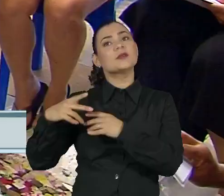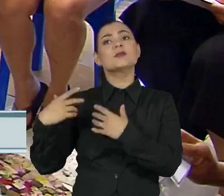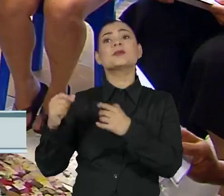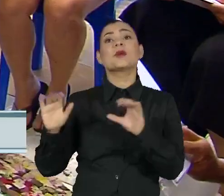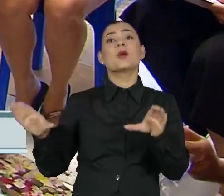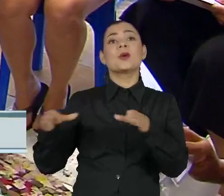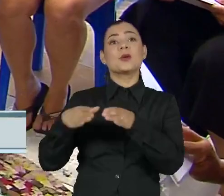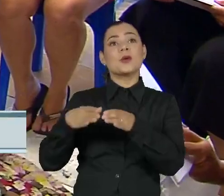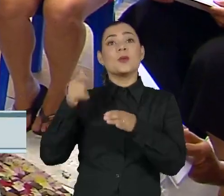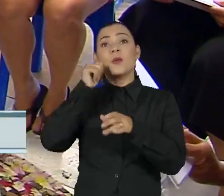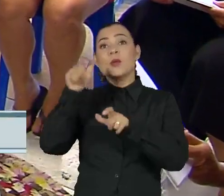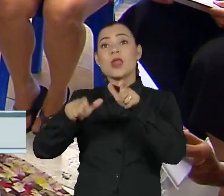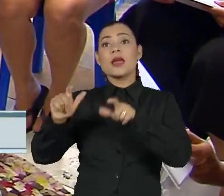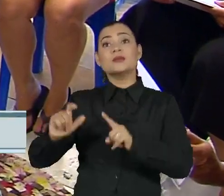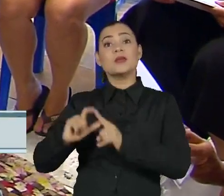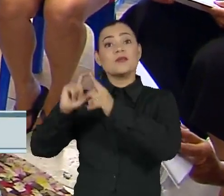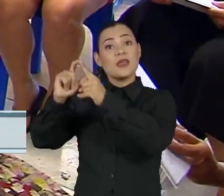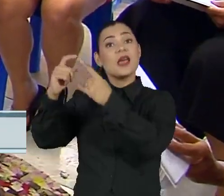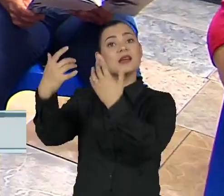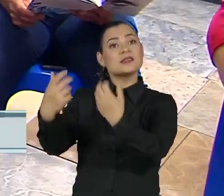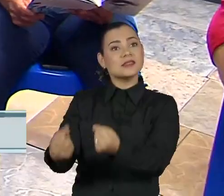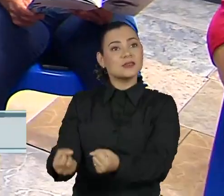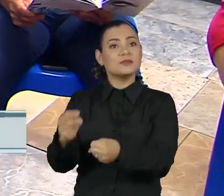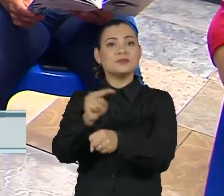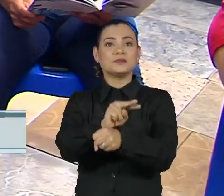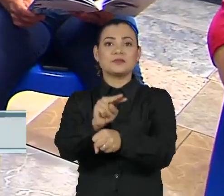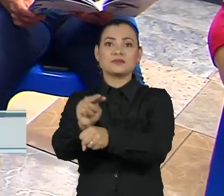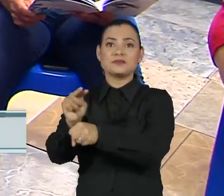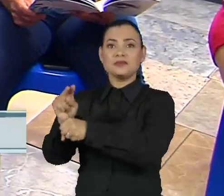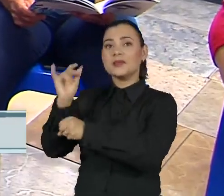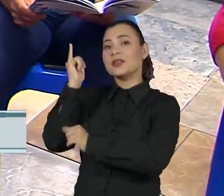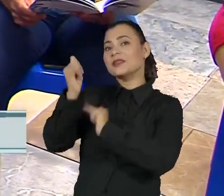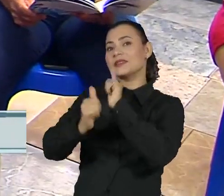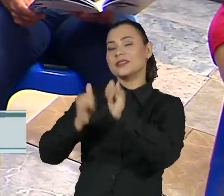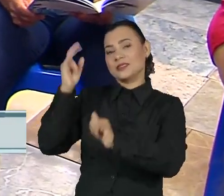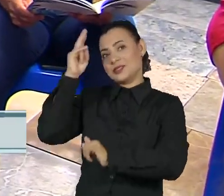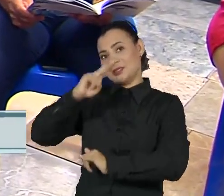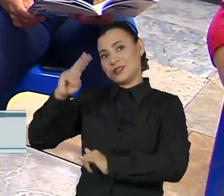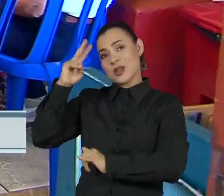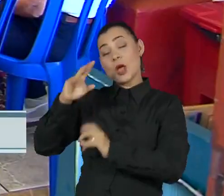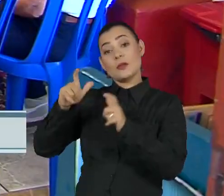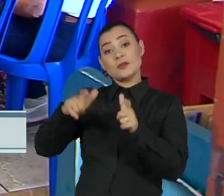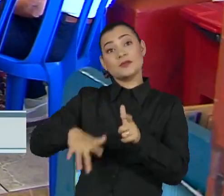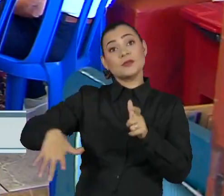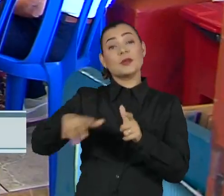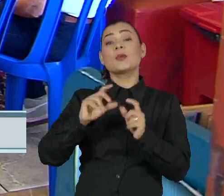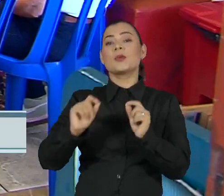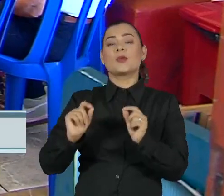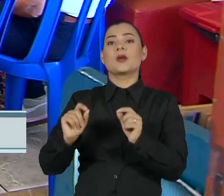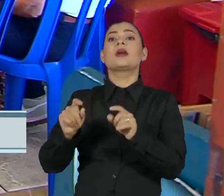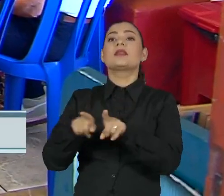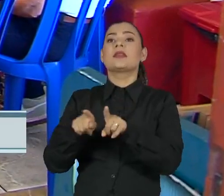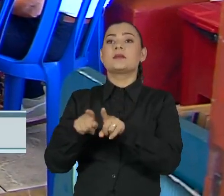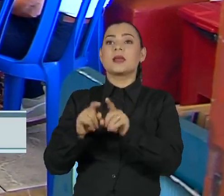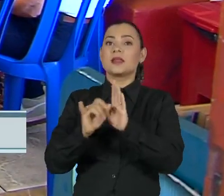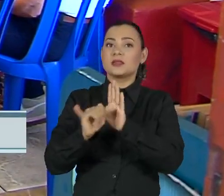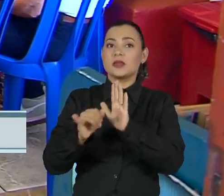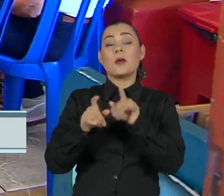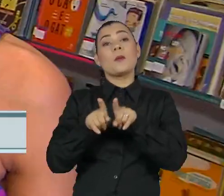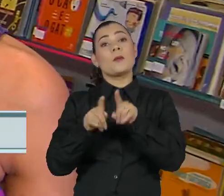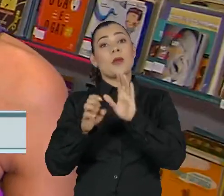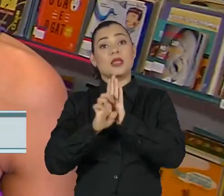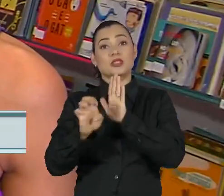por um coletivo de mulheres periféricas, o Achadoras de Histórias, que mantém a estrutura por meio de editais públicos e